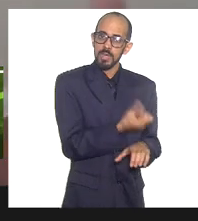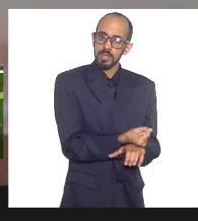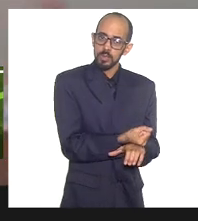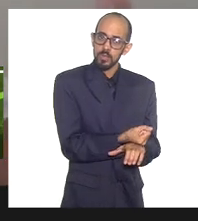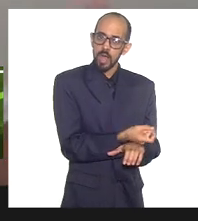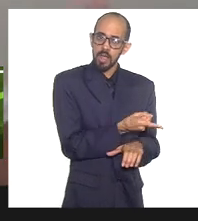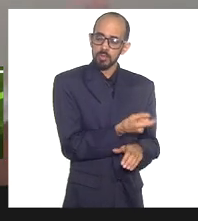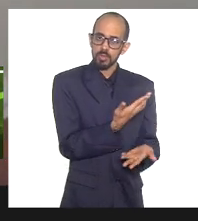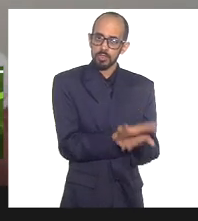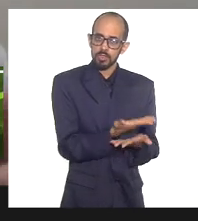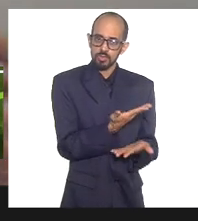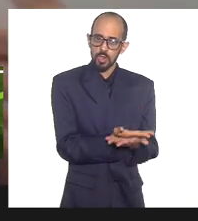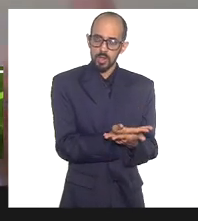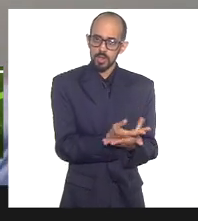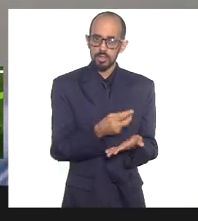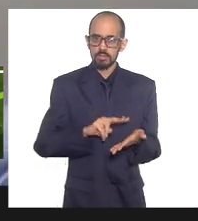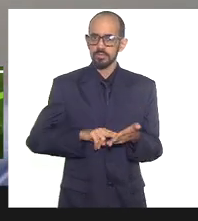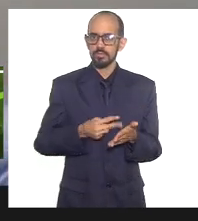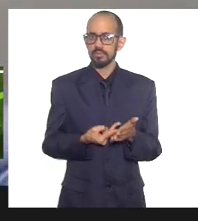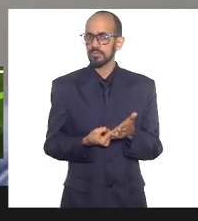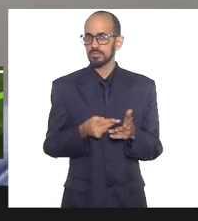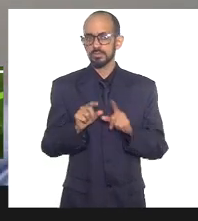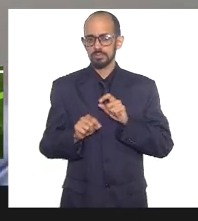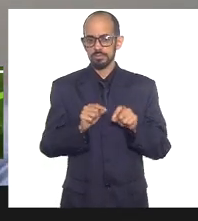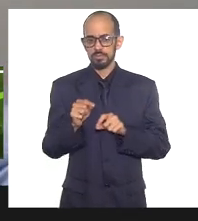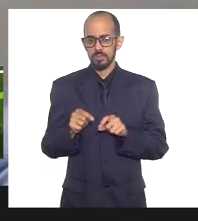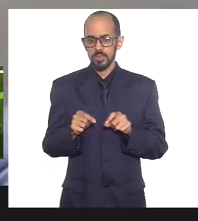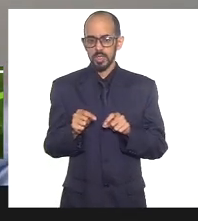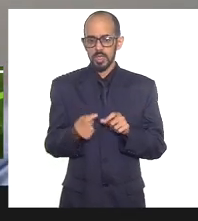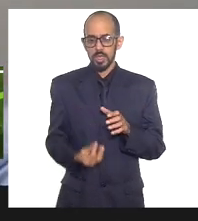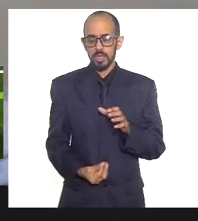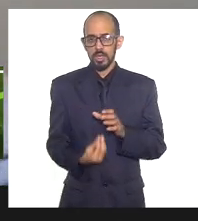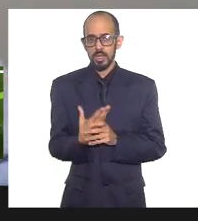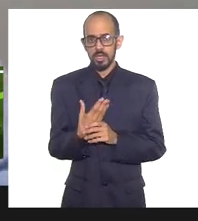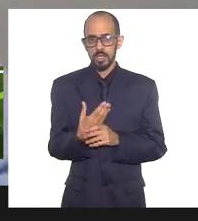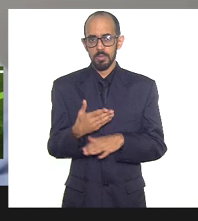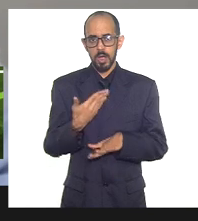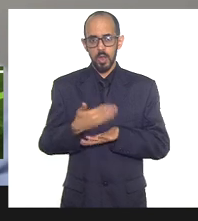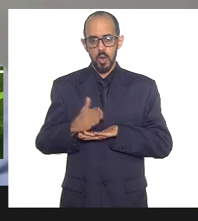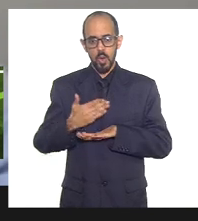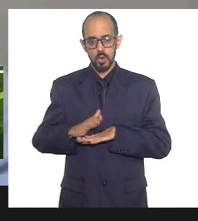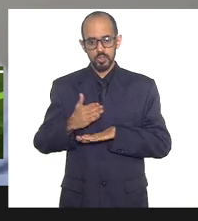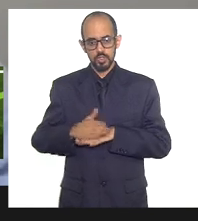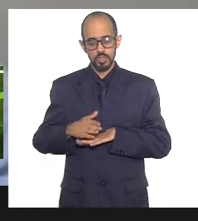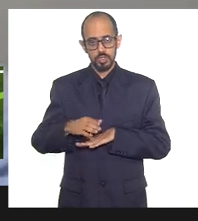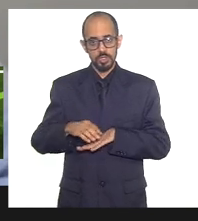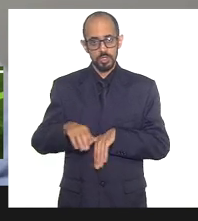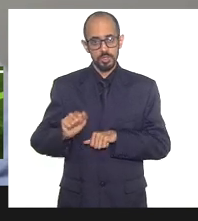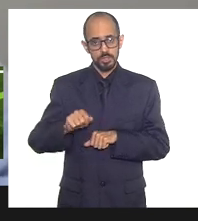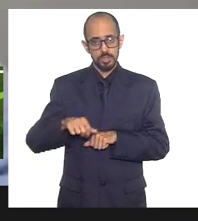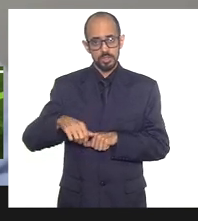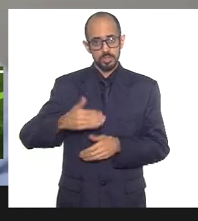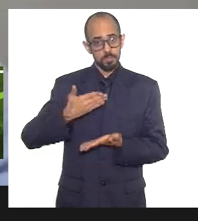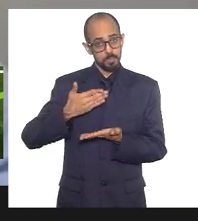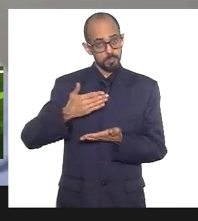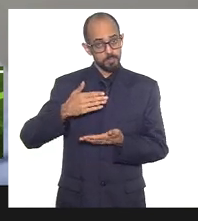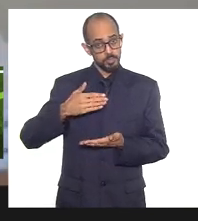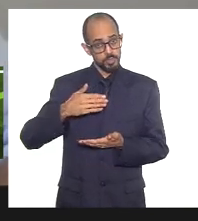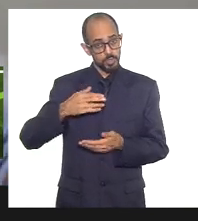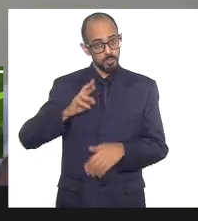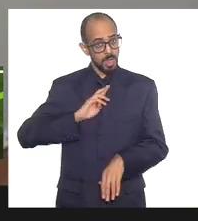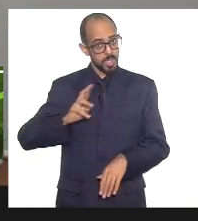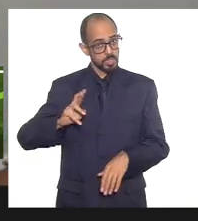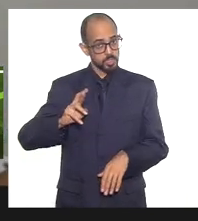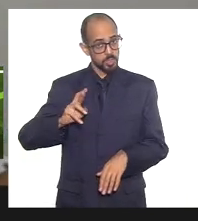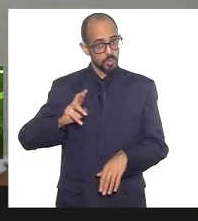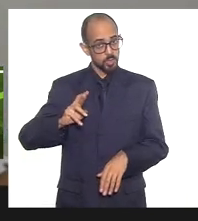seja, adotam como procedimento escolar, como uma rotina escolar, ritos e práticas de uma determinada religião, o